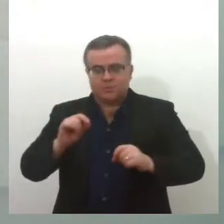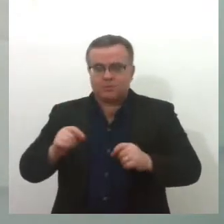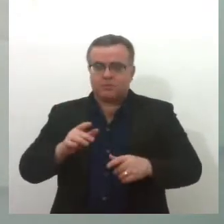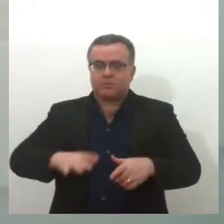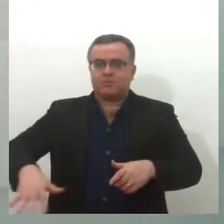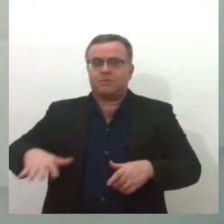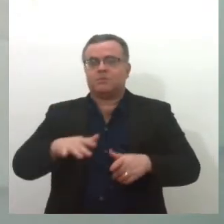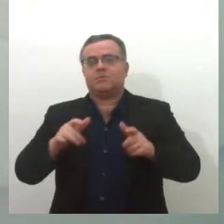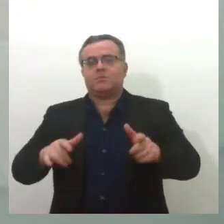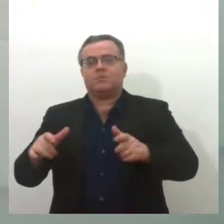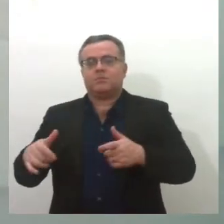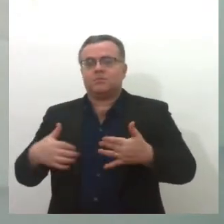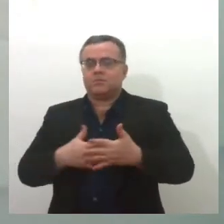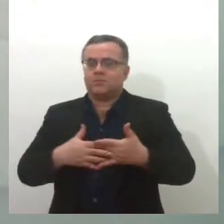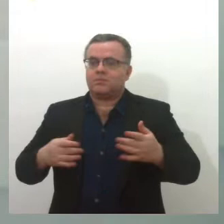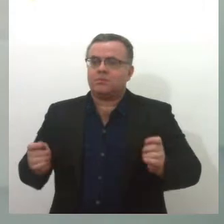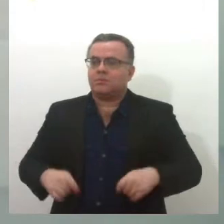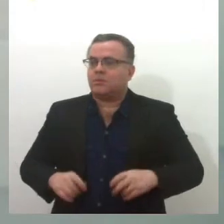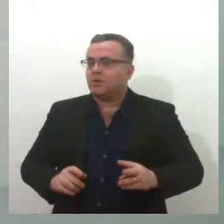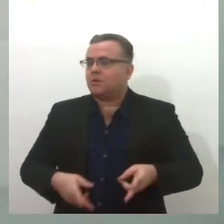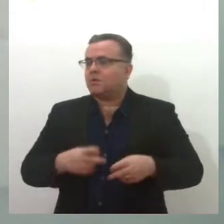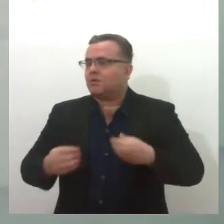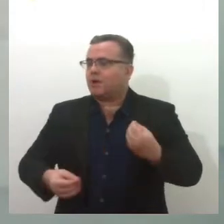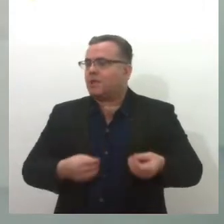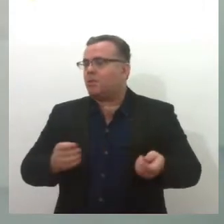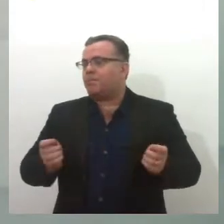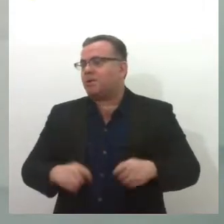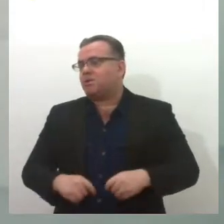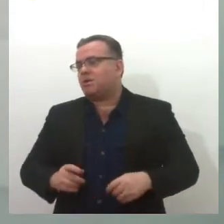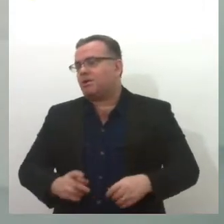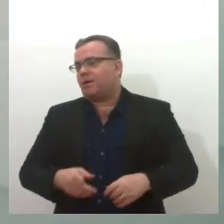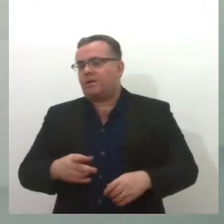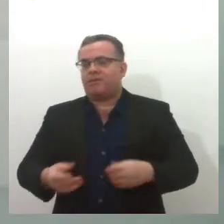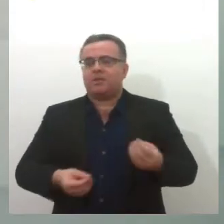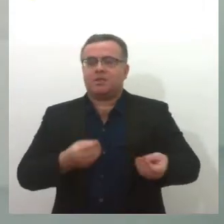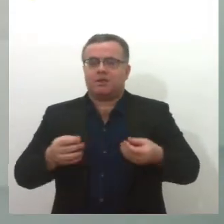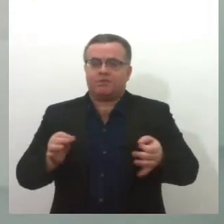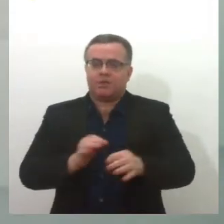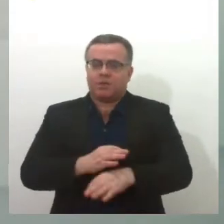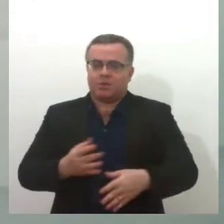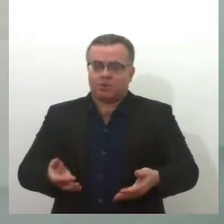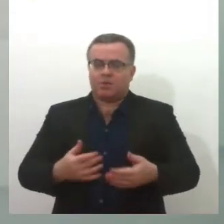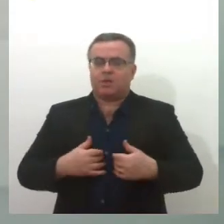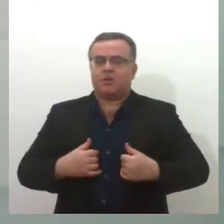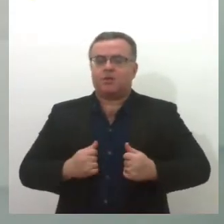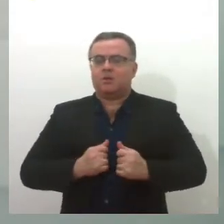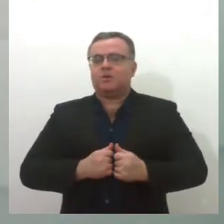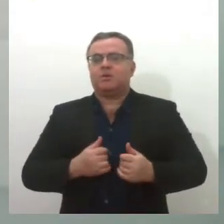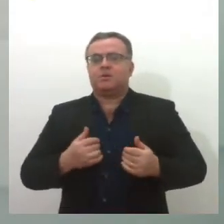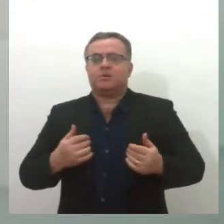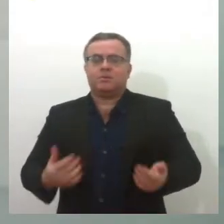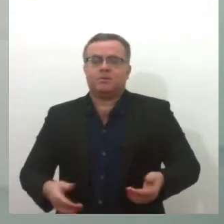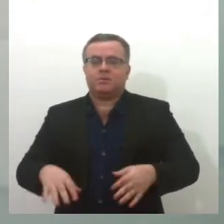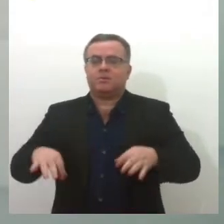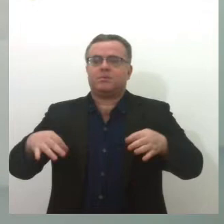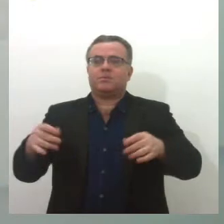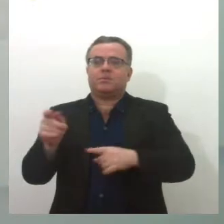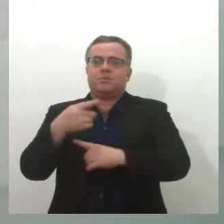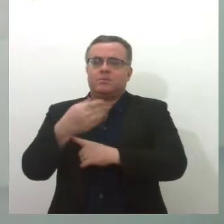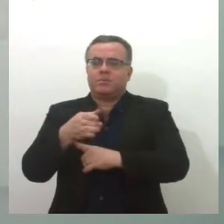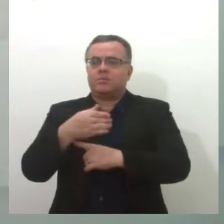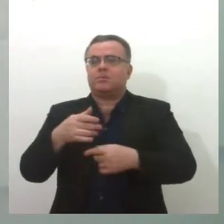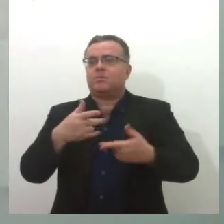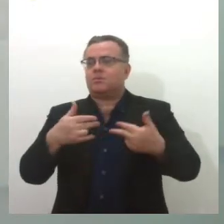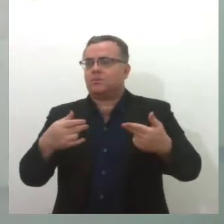do sertão nordestino, do sertão sergipano. A luminosidade do sertão, as bandeirolas, o arrastapé,